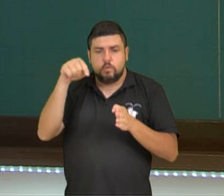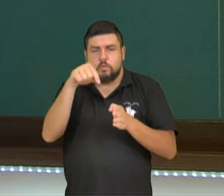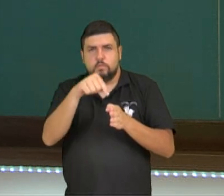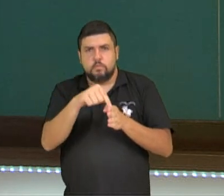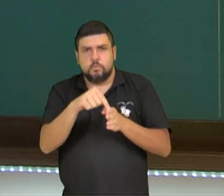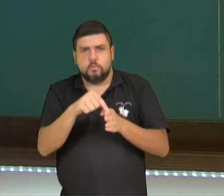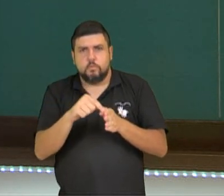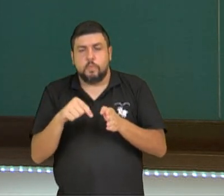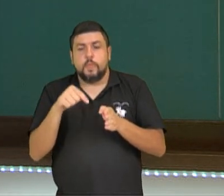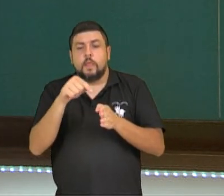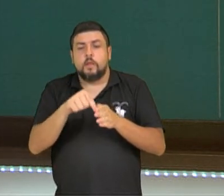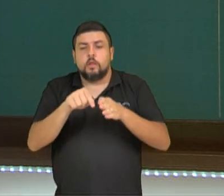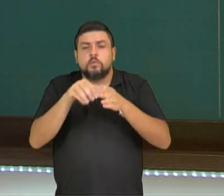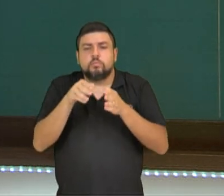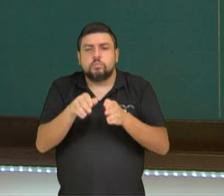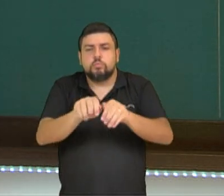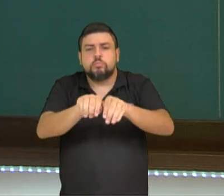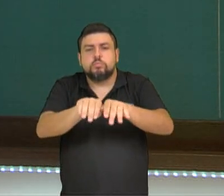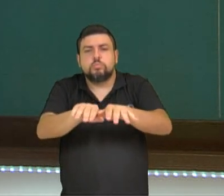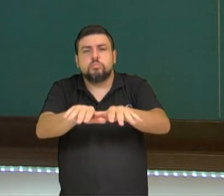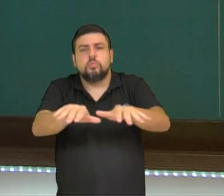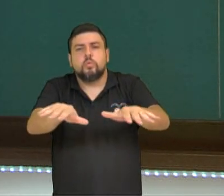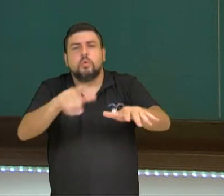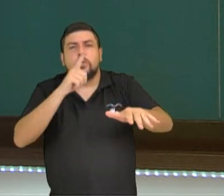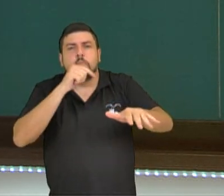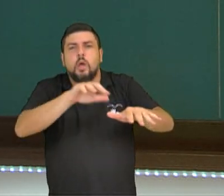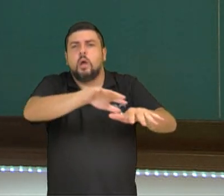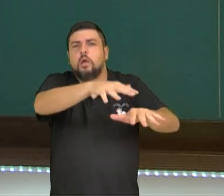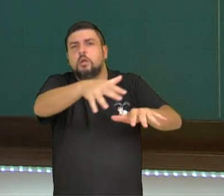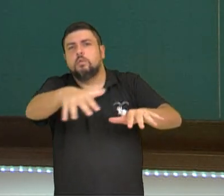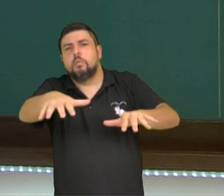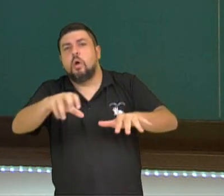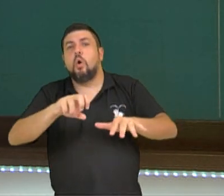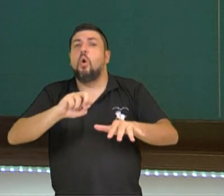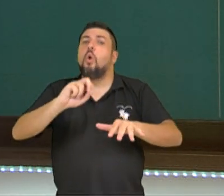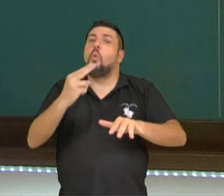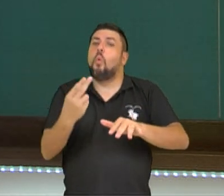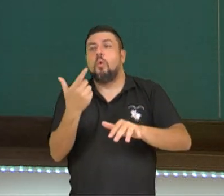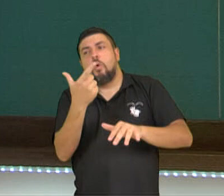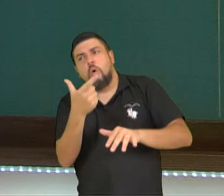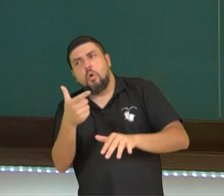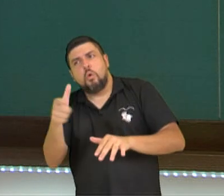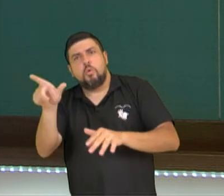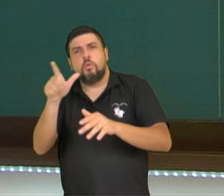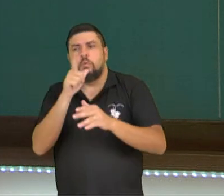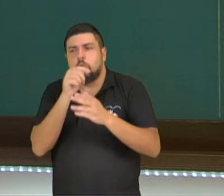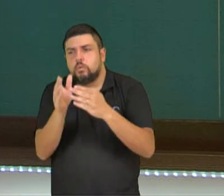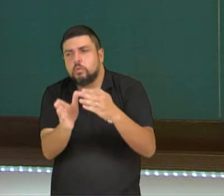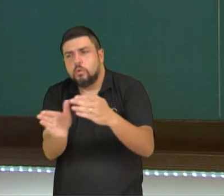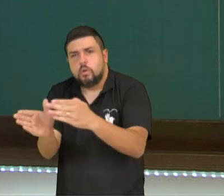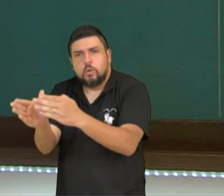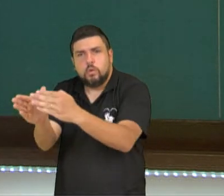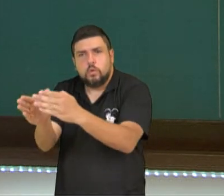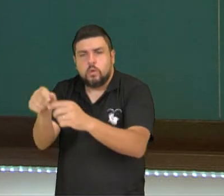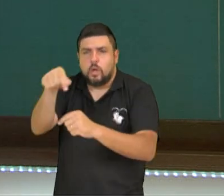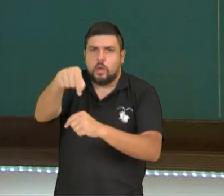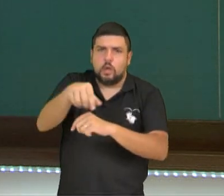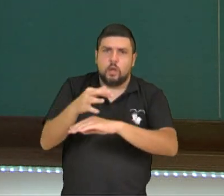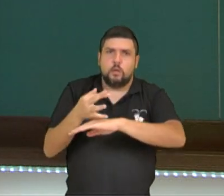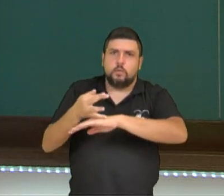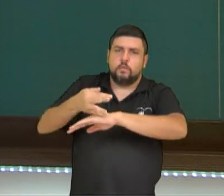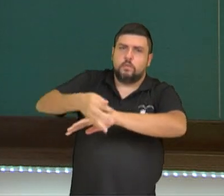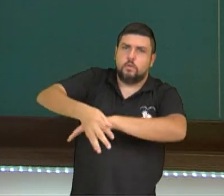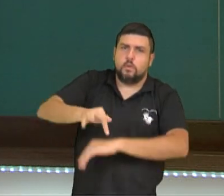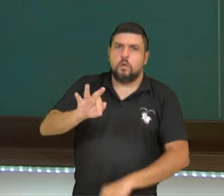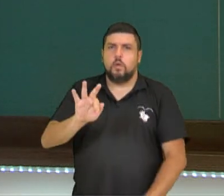desaguar no mar ou oceano ou em outro rio, que aí ali no caso a gente chama de fós desse rio.